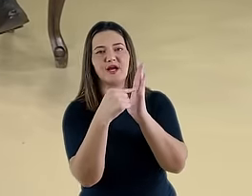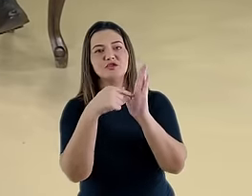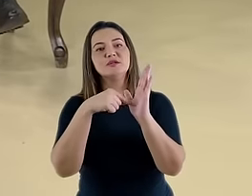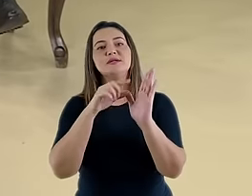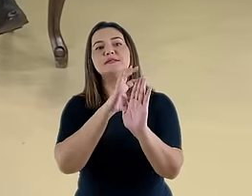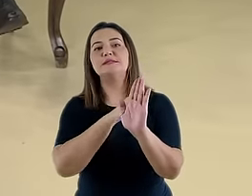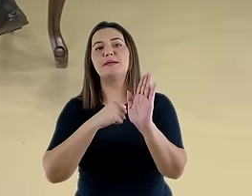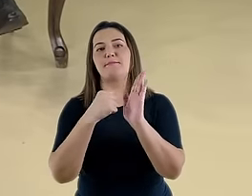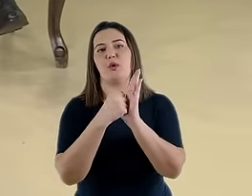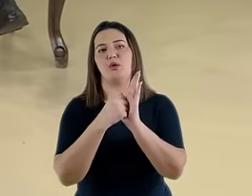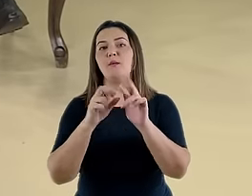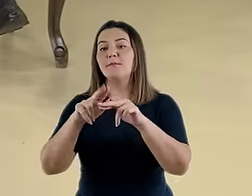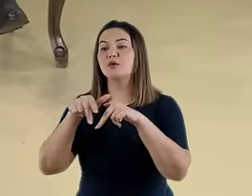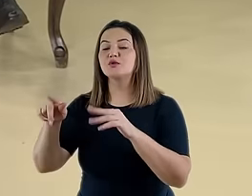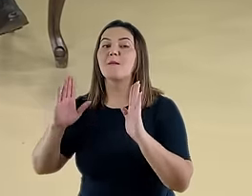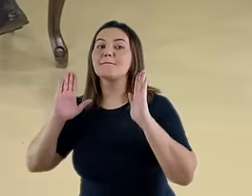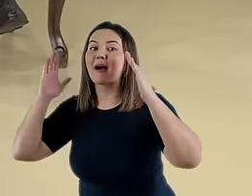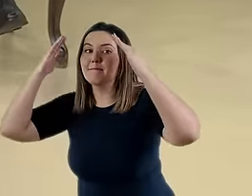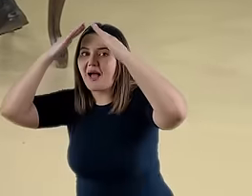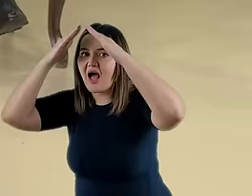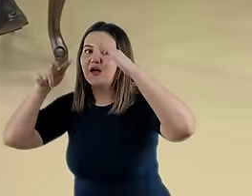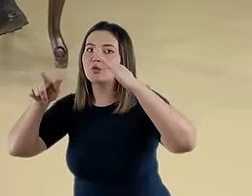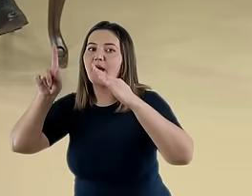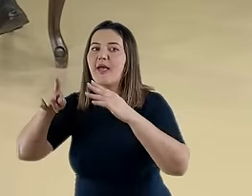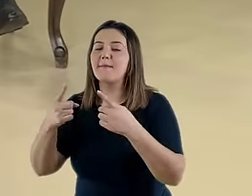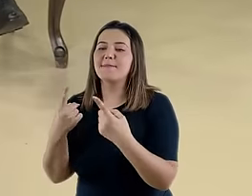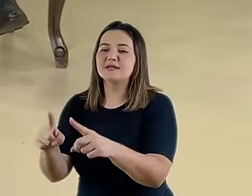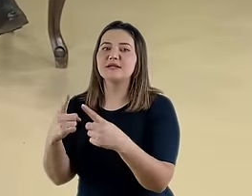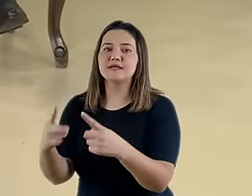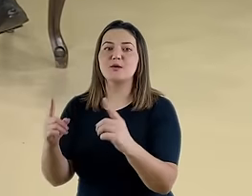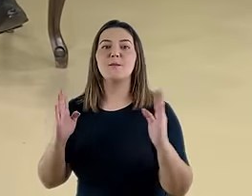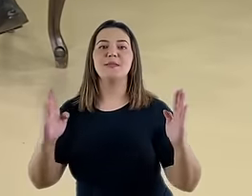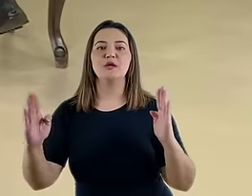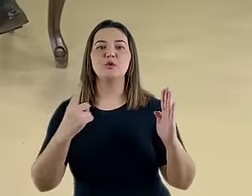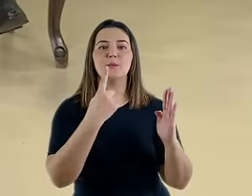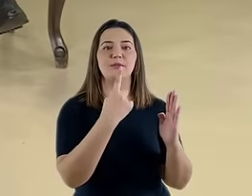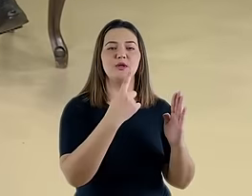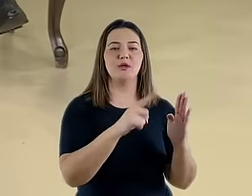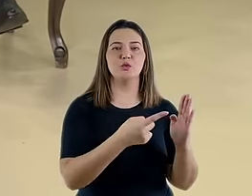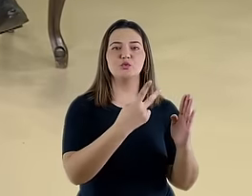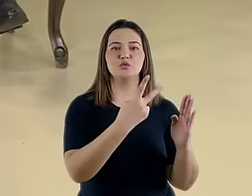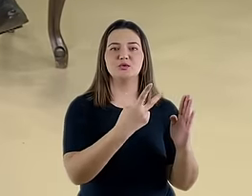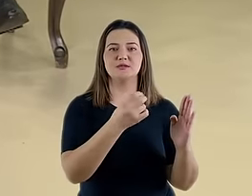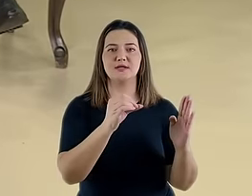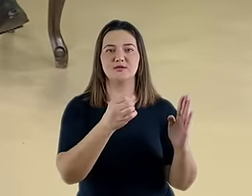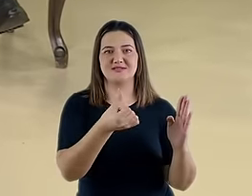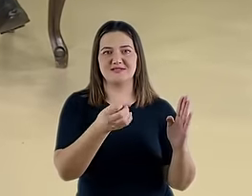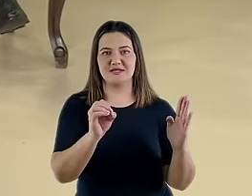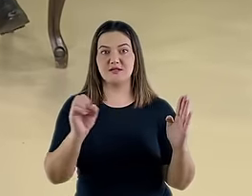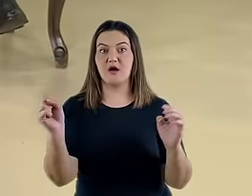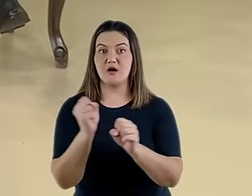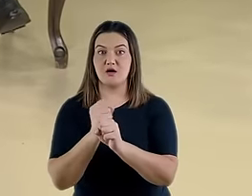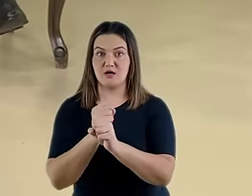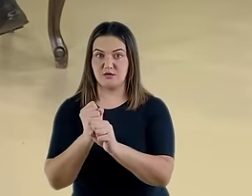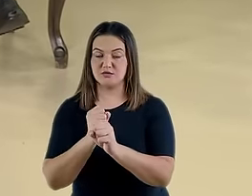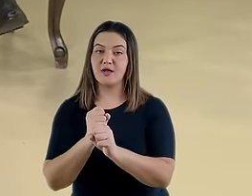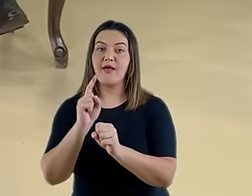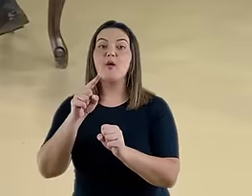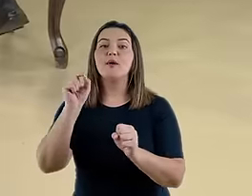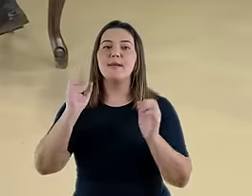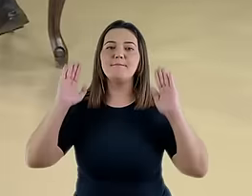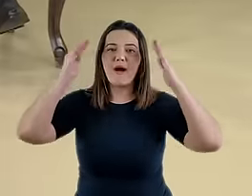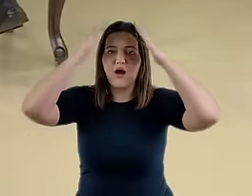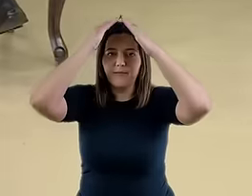representado em sua fase de perseguição durante os 1260 anos da supremacia papal. Eles entendem que